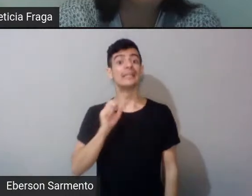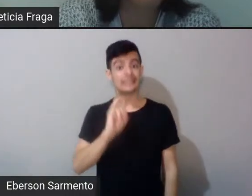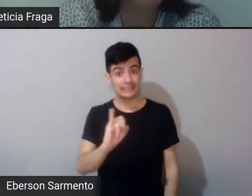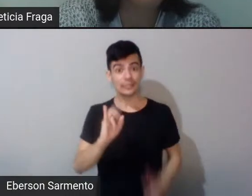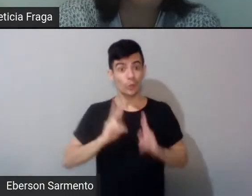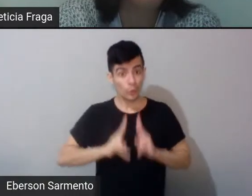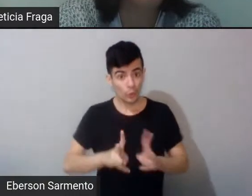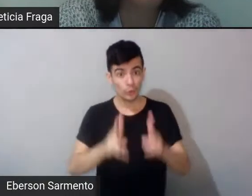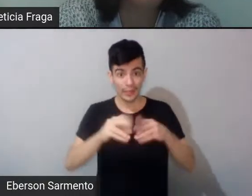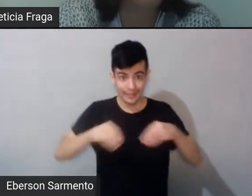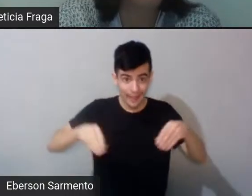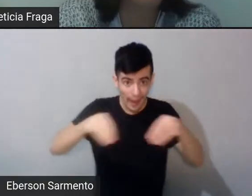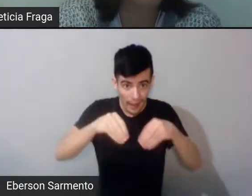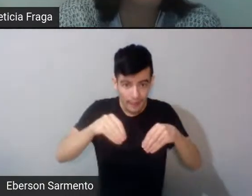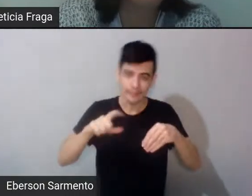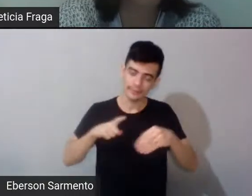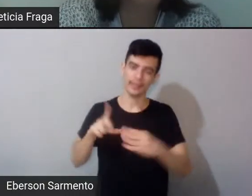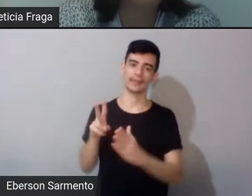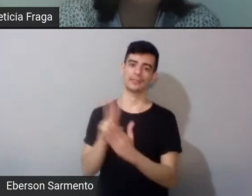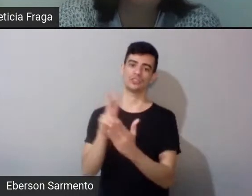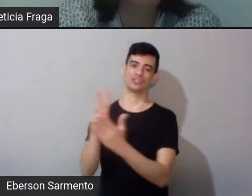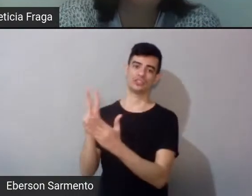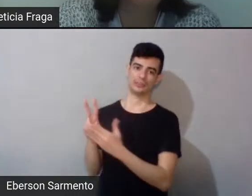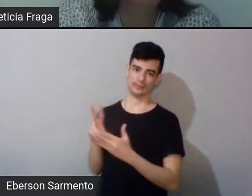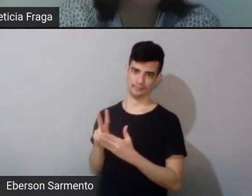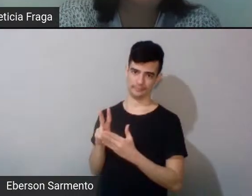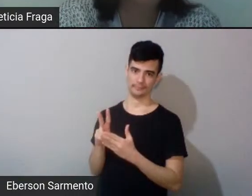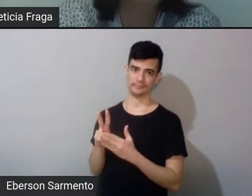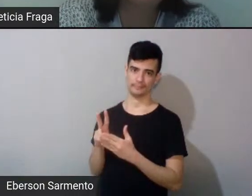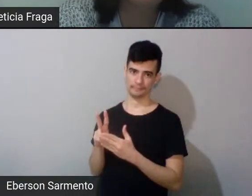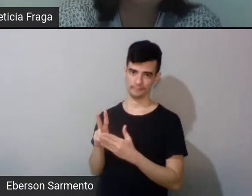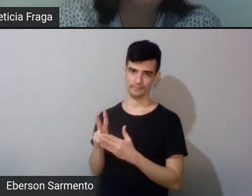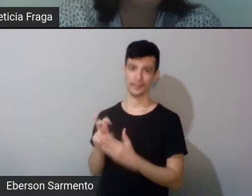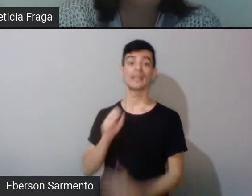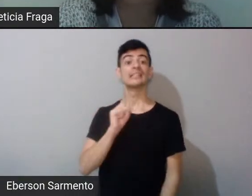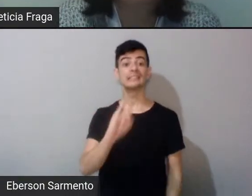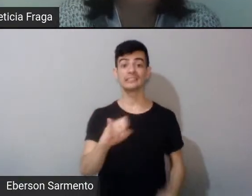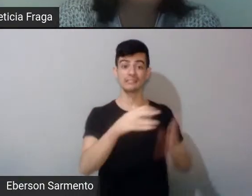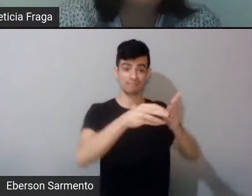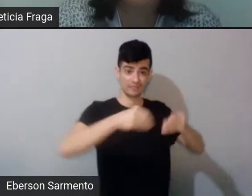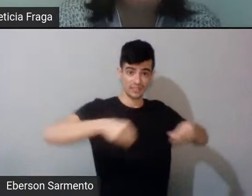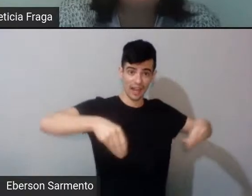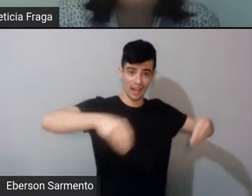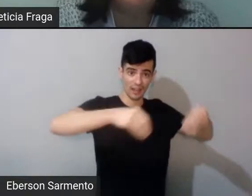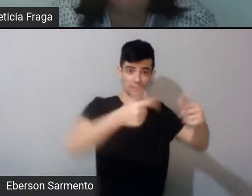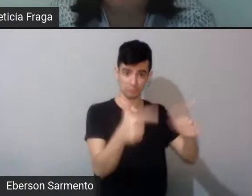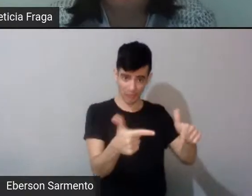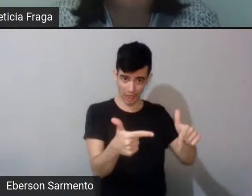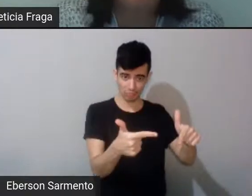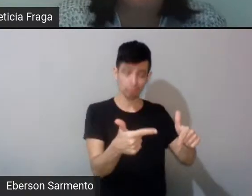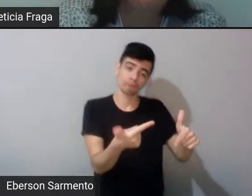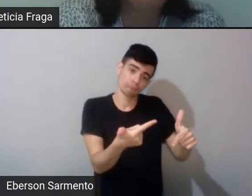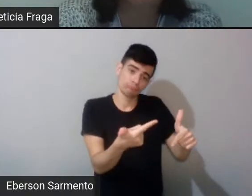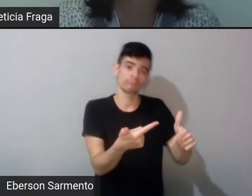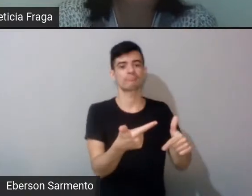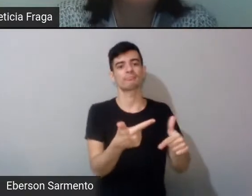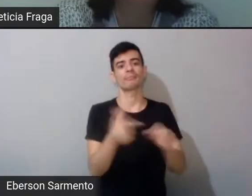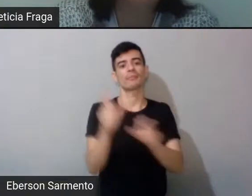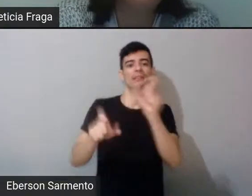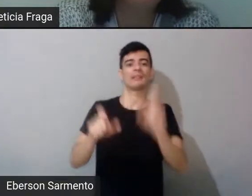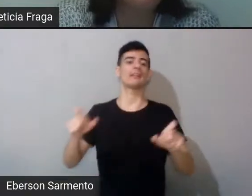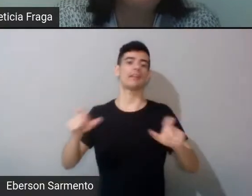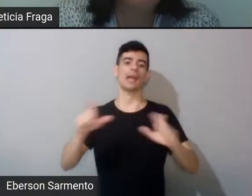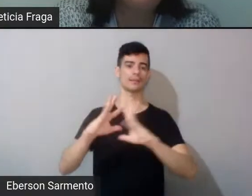Indígena. Quando não tiver mais terra aí não vai ter mais ninguém. Porque se não tiver mais o planeta não vai ter